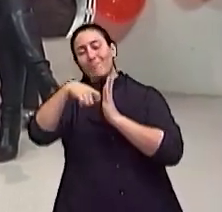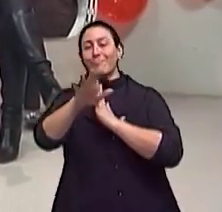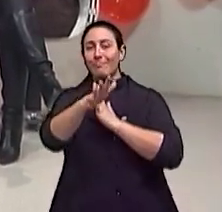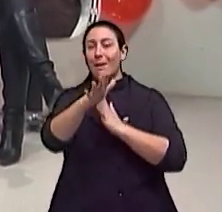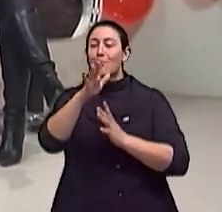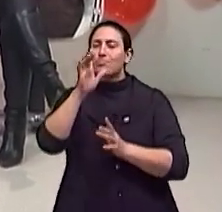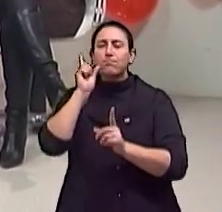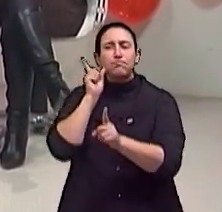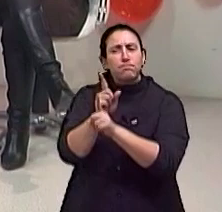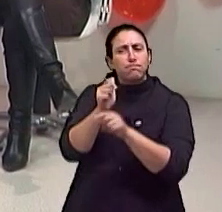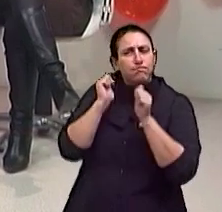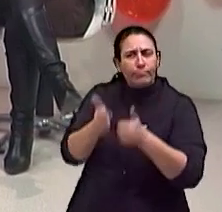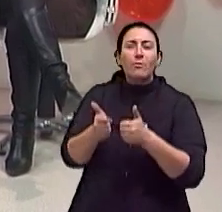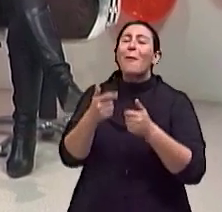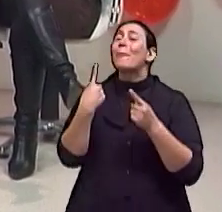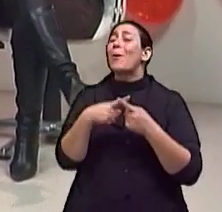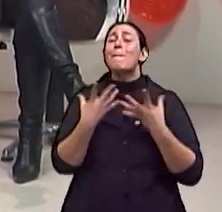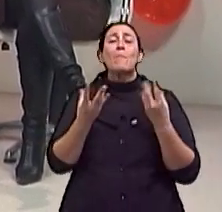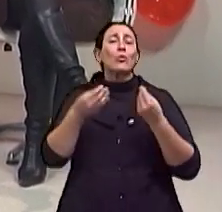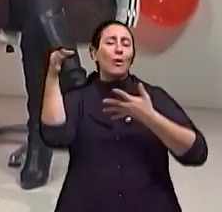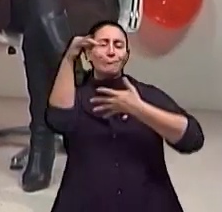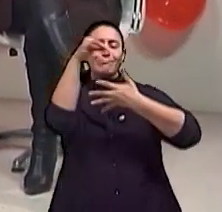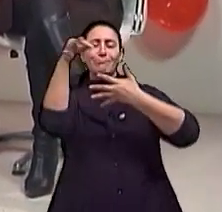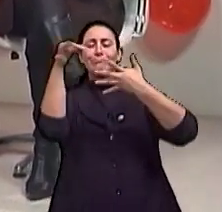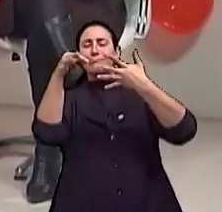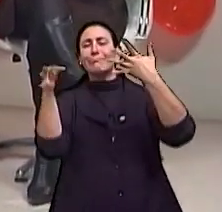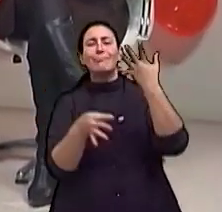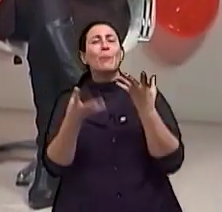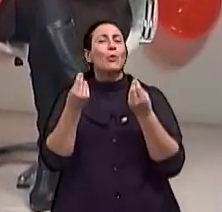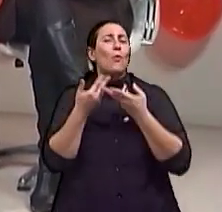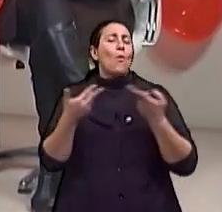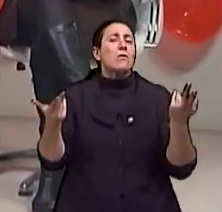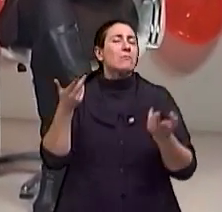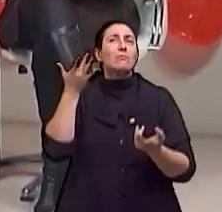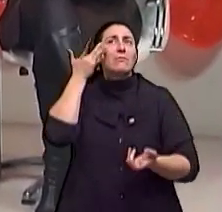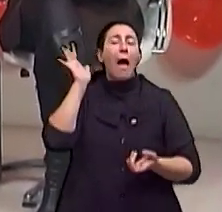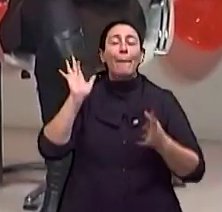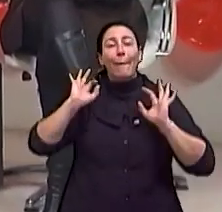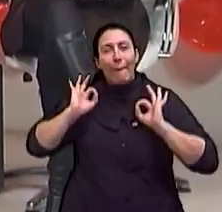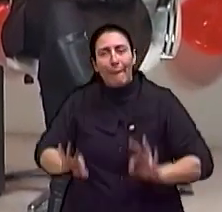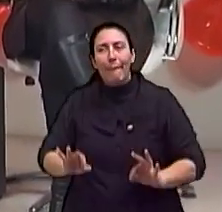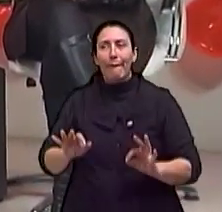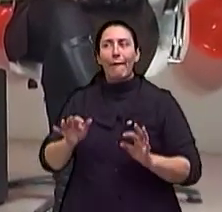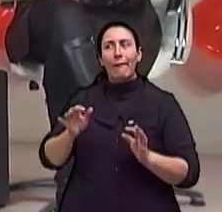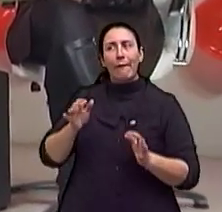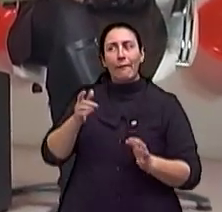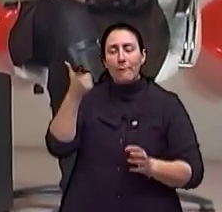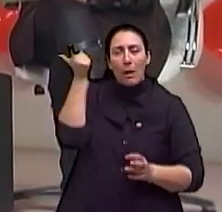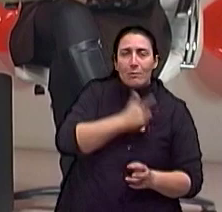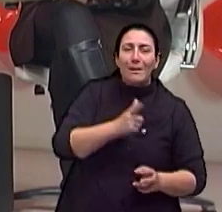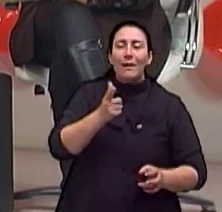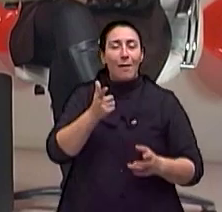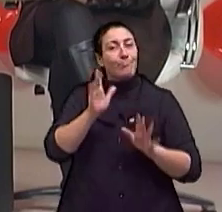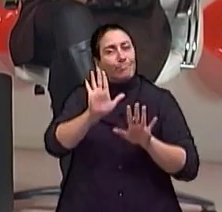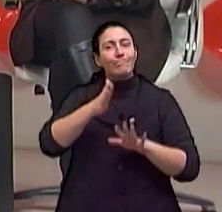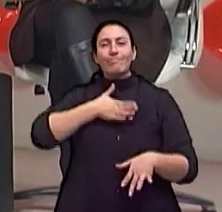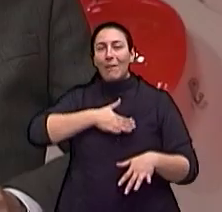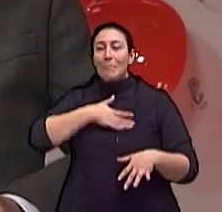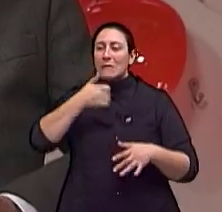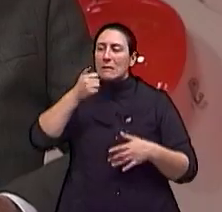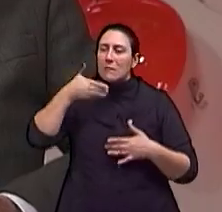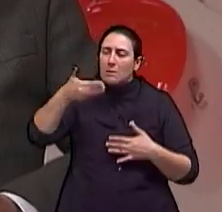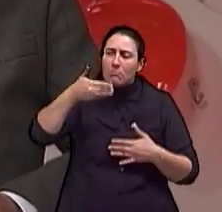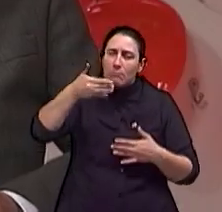porque são muitos parâmetros que podem ser modificados com o estímulo. Então, com a otimização desses